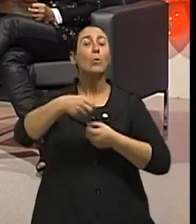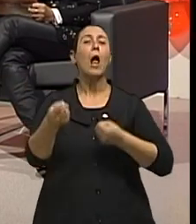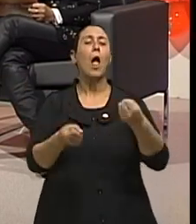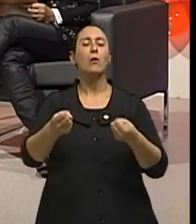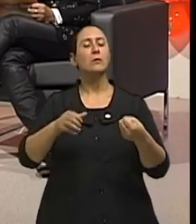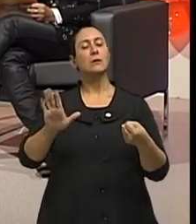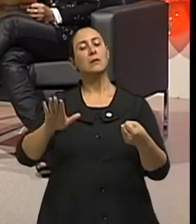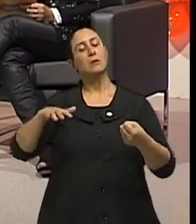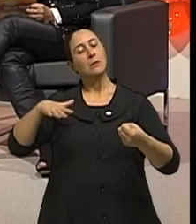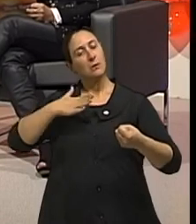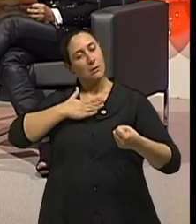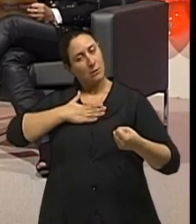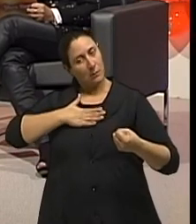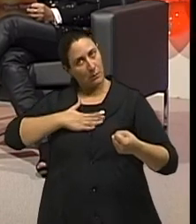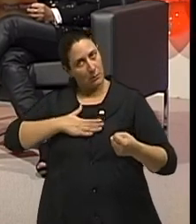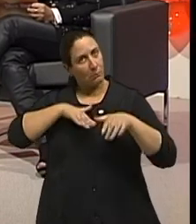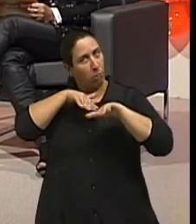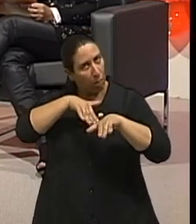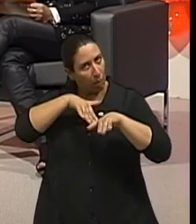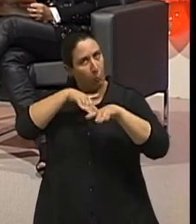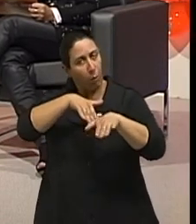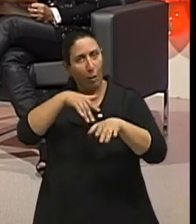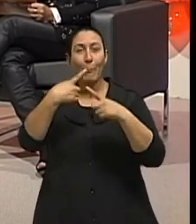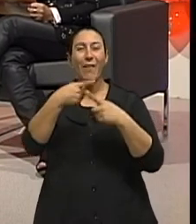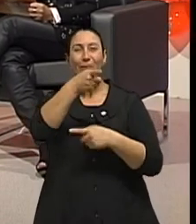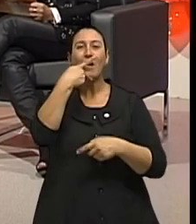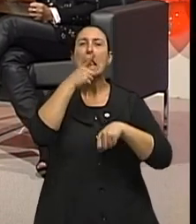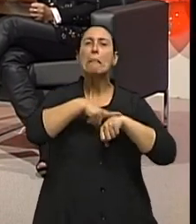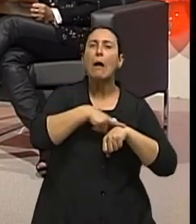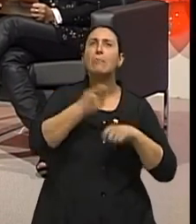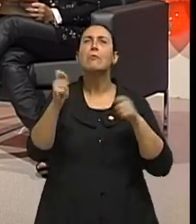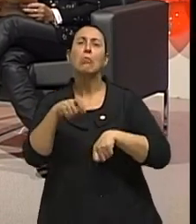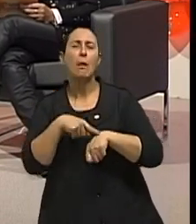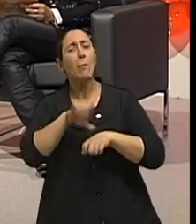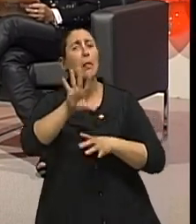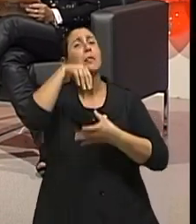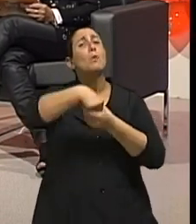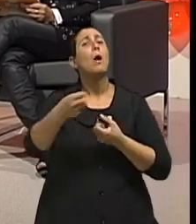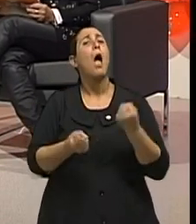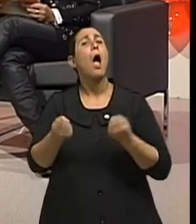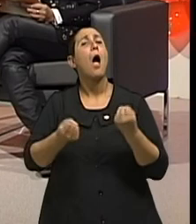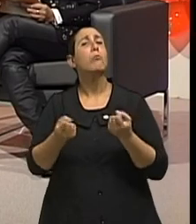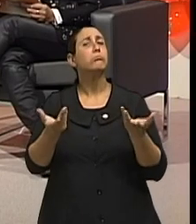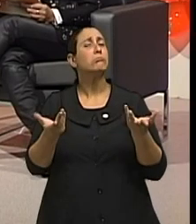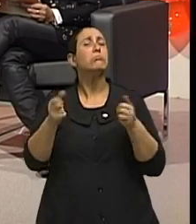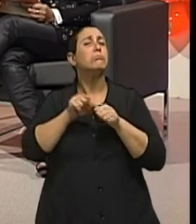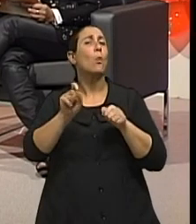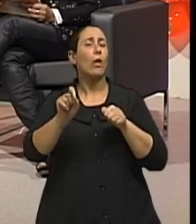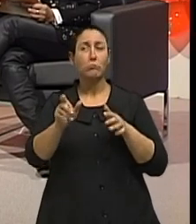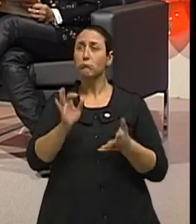minutos? A gente falava antes no primeiro bloco de ter tempo ou não ter tempo. É um tempo? Sem dúvida, nós temos